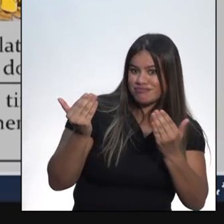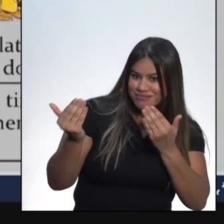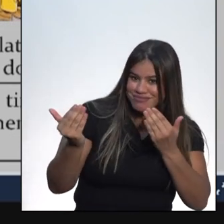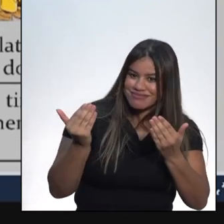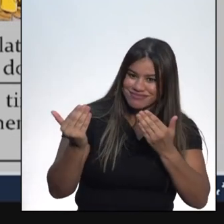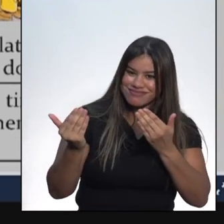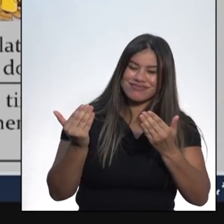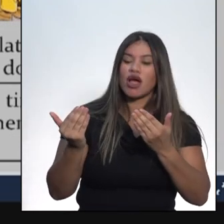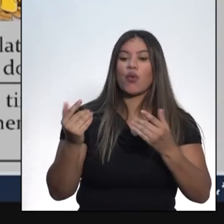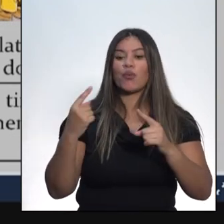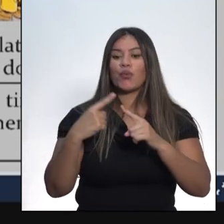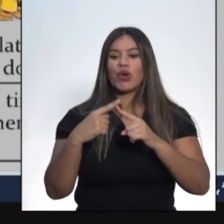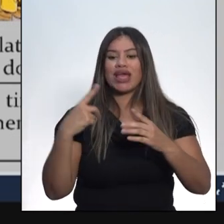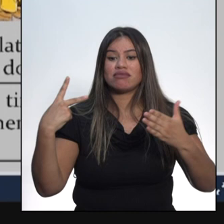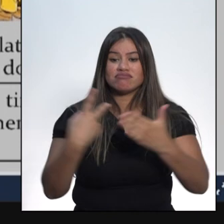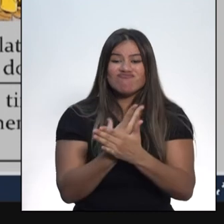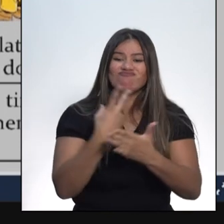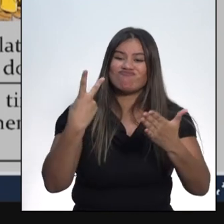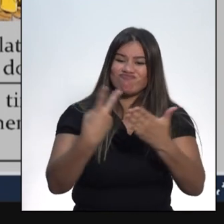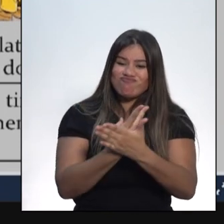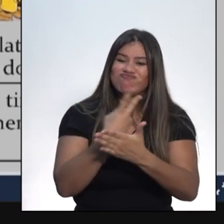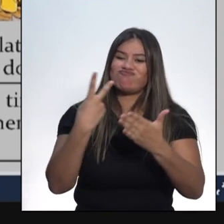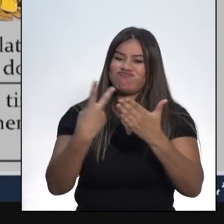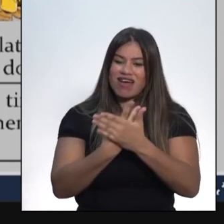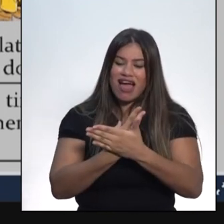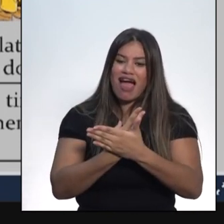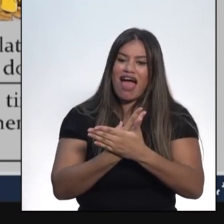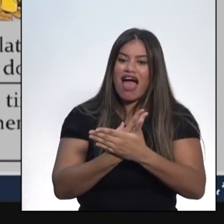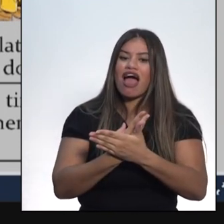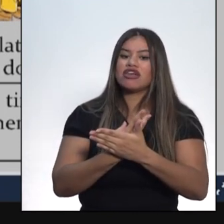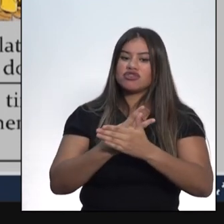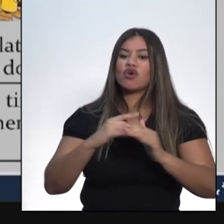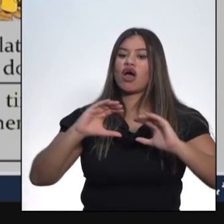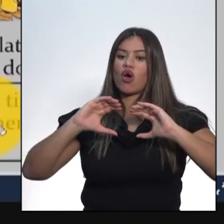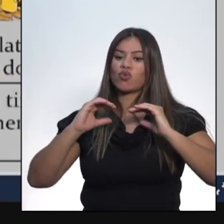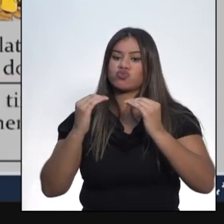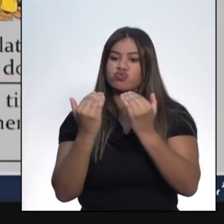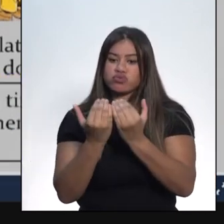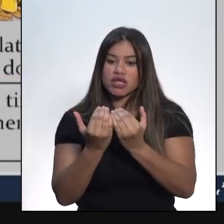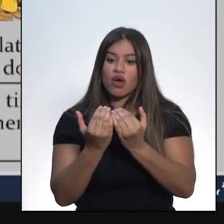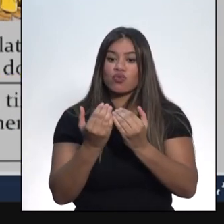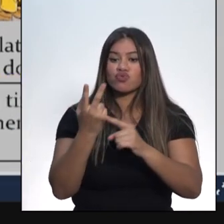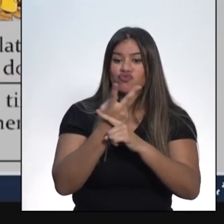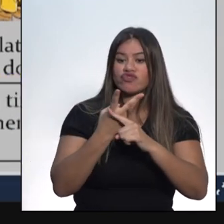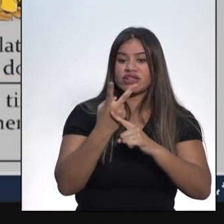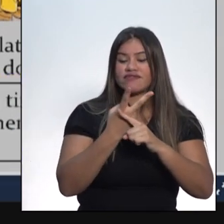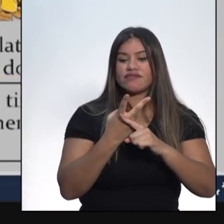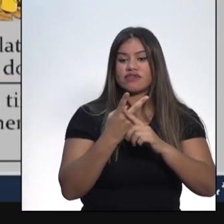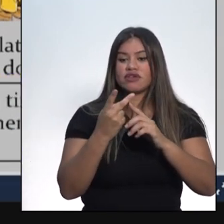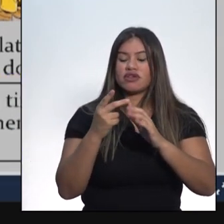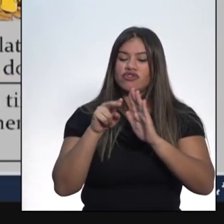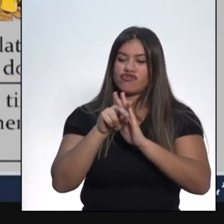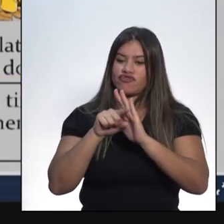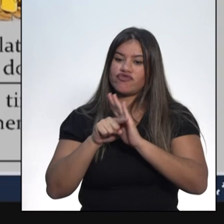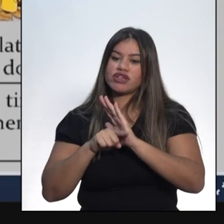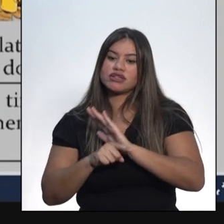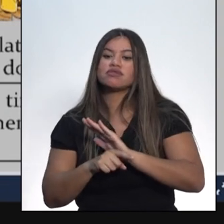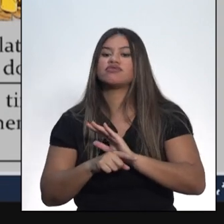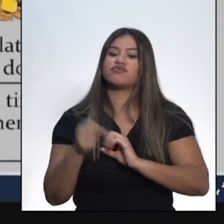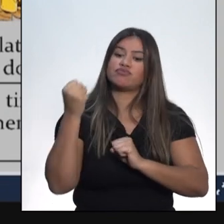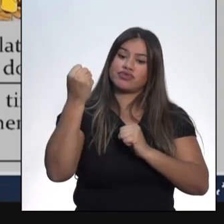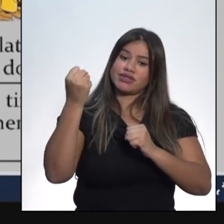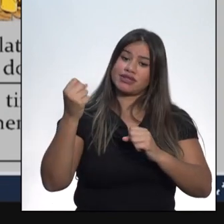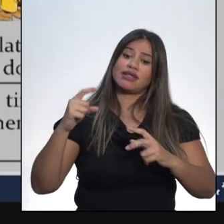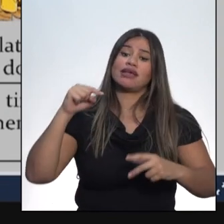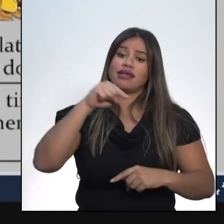fraudes na lista de votação adulteradas pela Comissão de Verificação de Poderes. Este era mais um instrumento